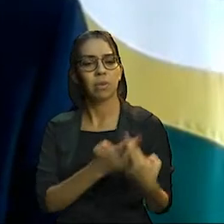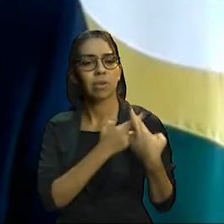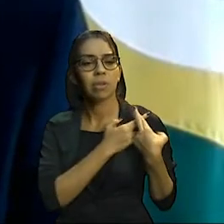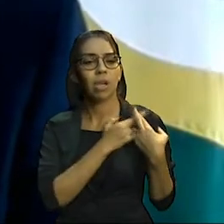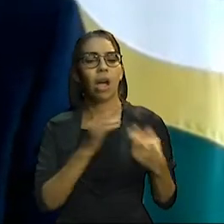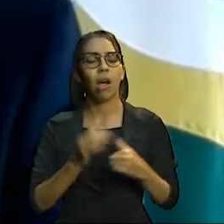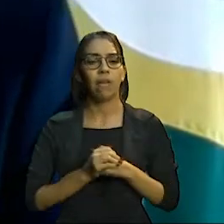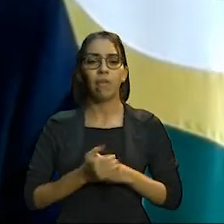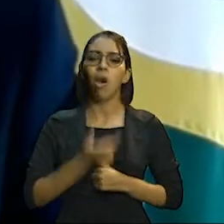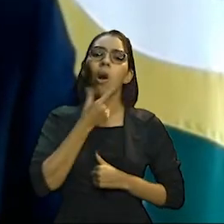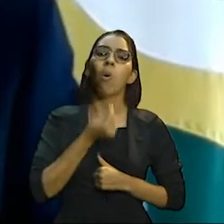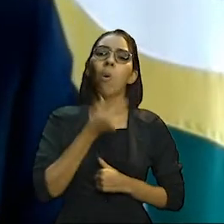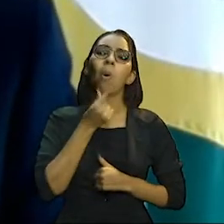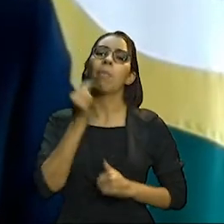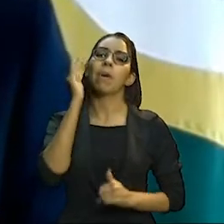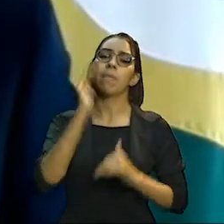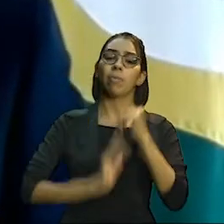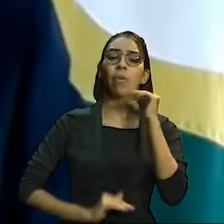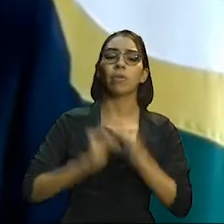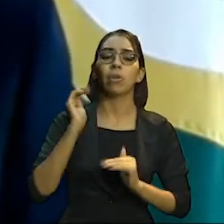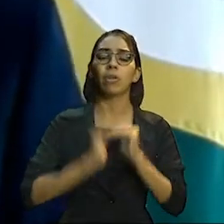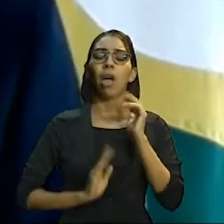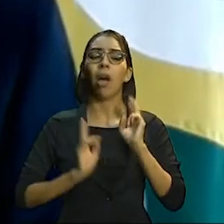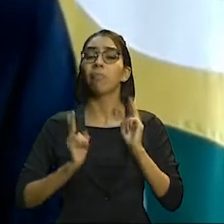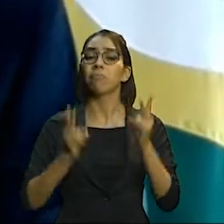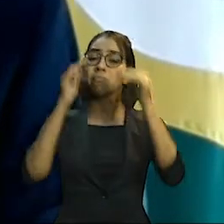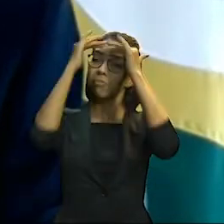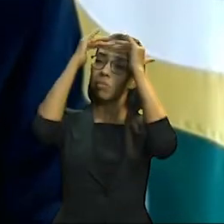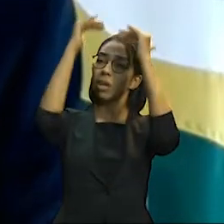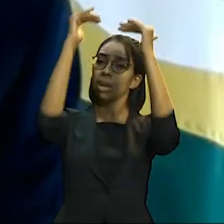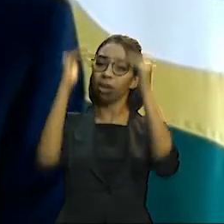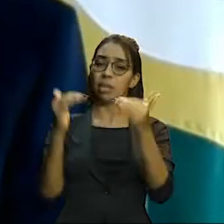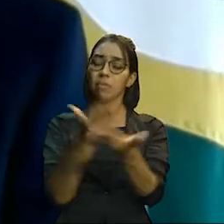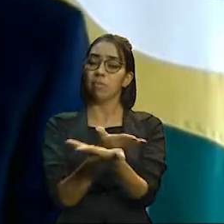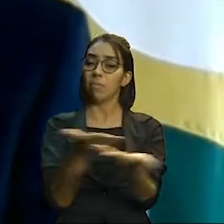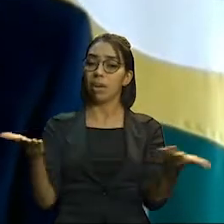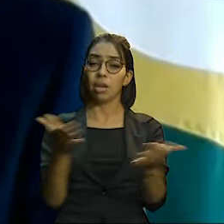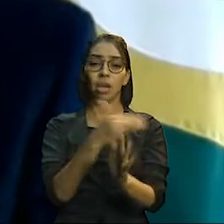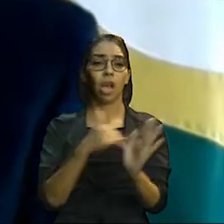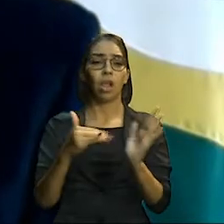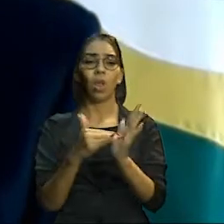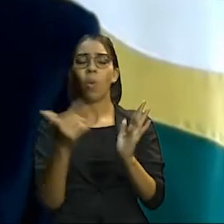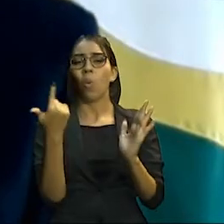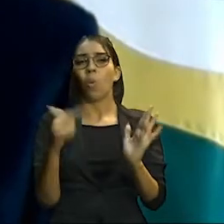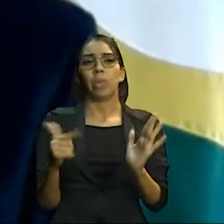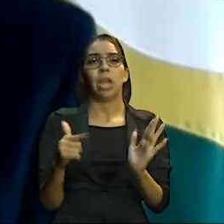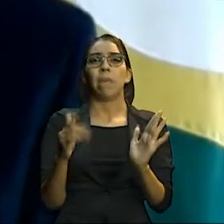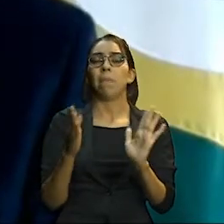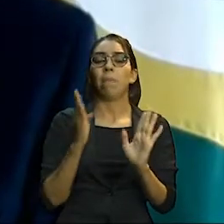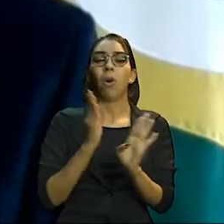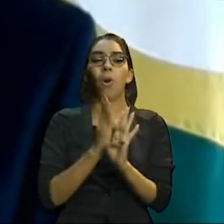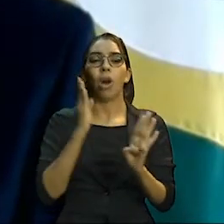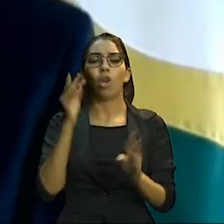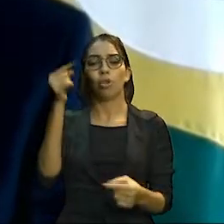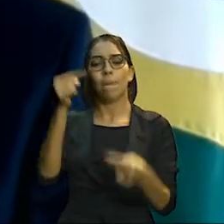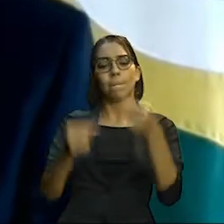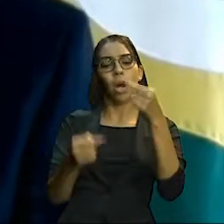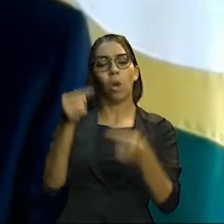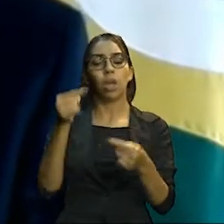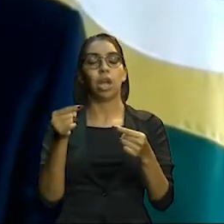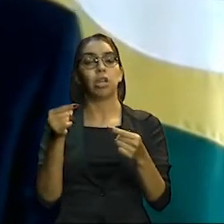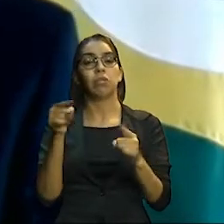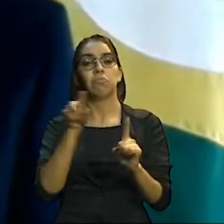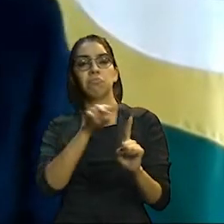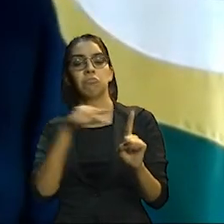É um homem habilidoso, que respeita a todos, independente de divergências políticas ou visões ideológicas. Isso é